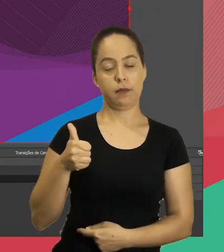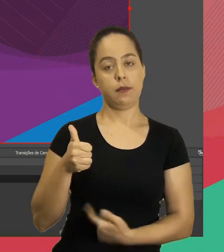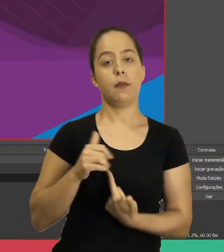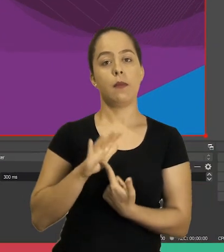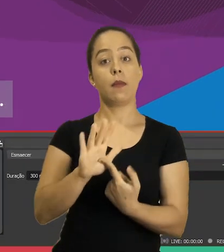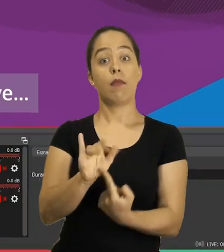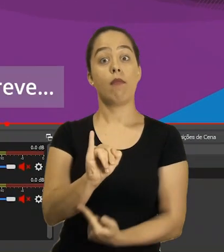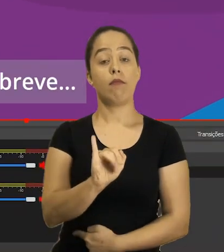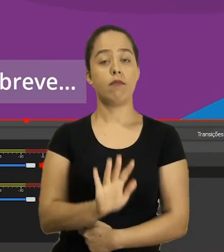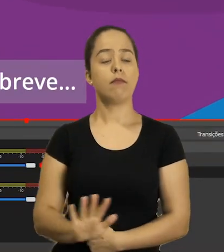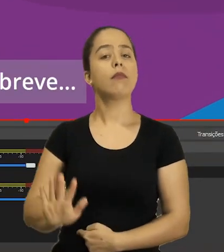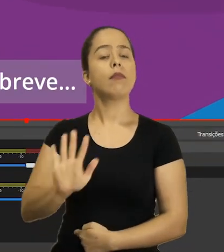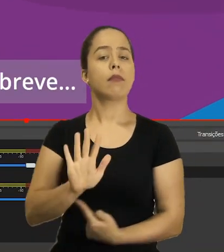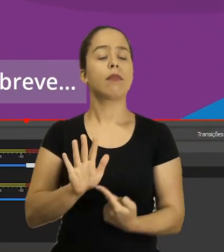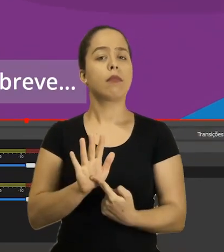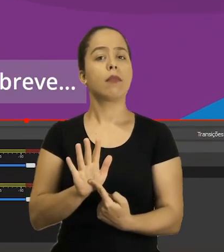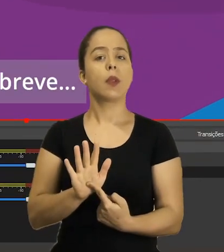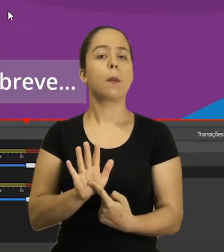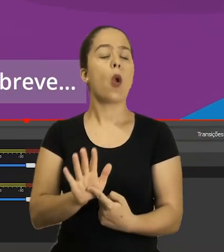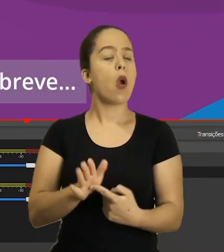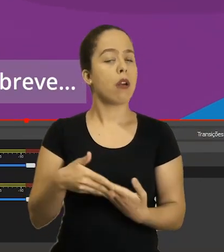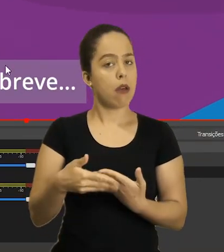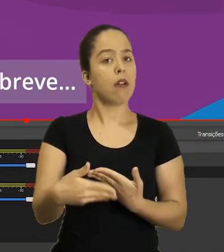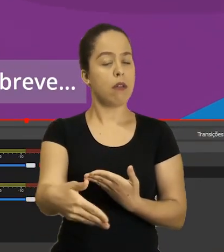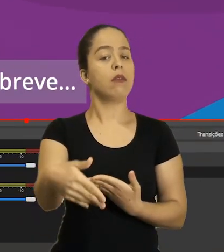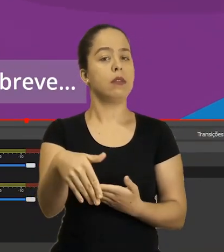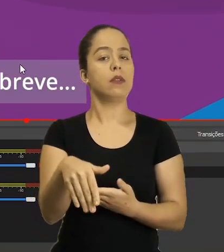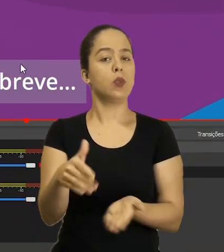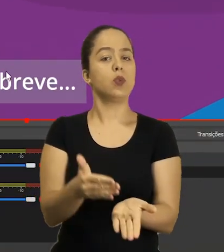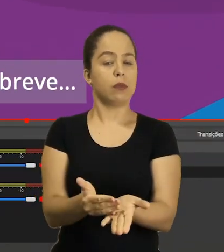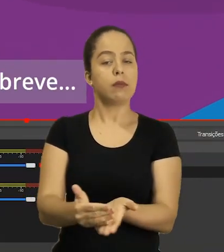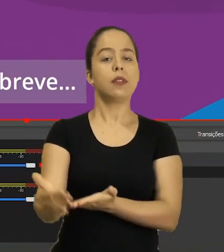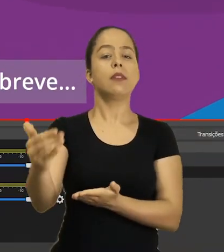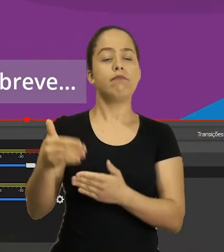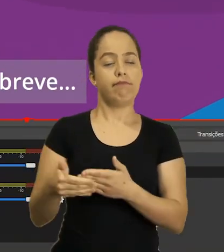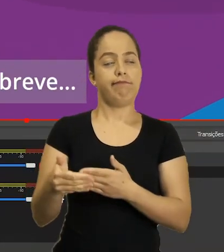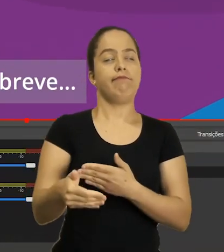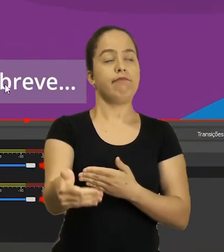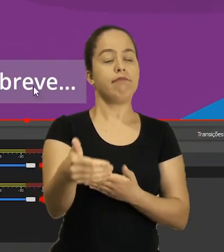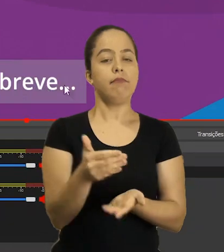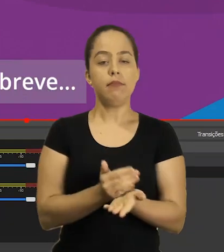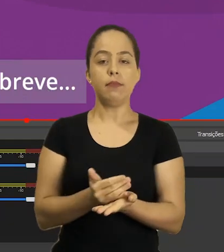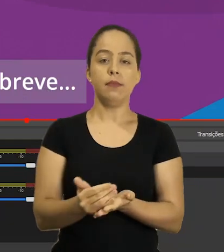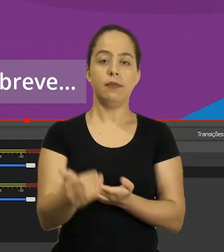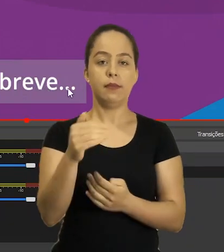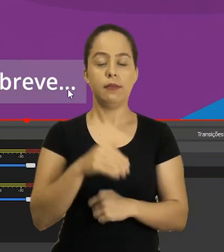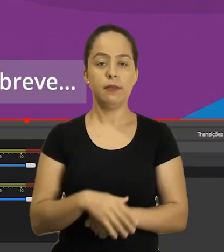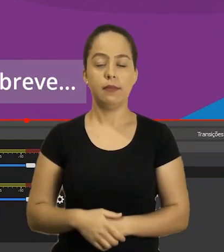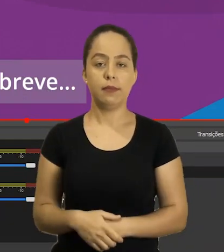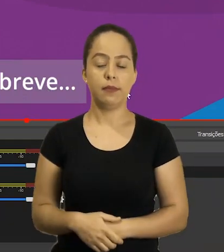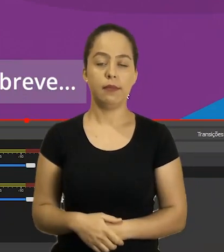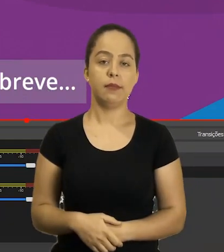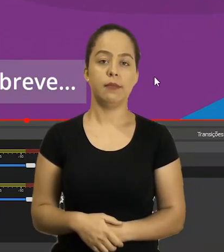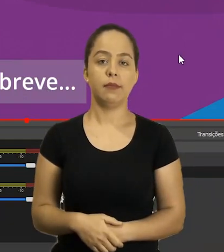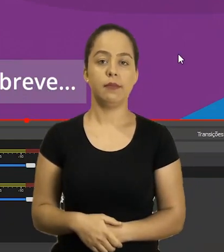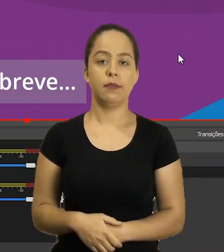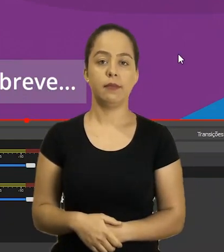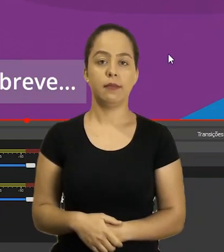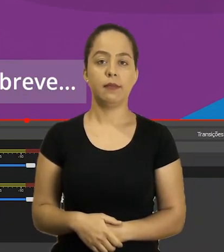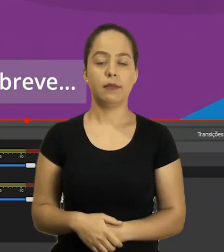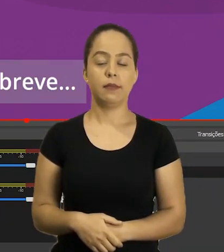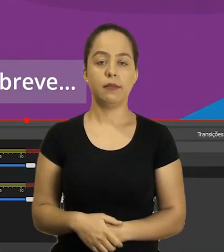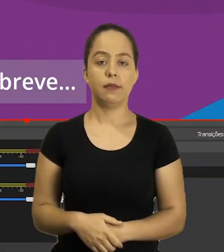Tem uma imagem que é mostrando que vai começar em breve a nossa